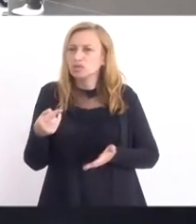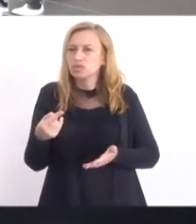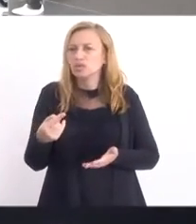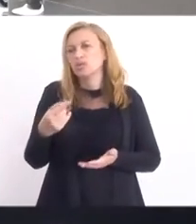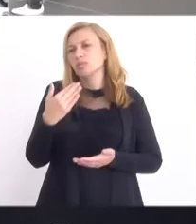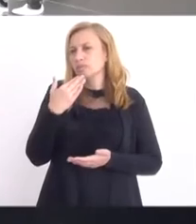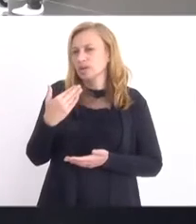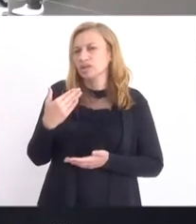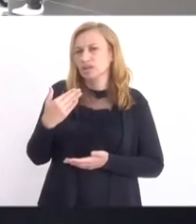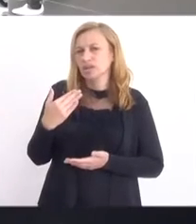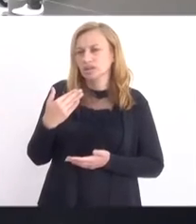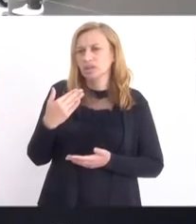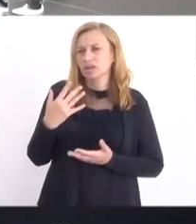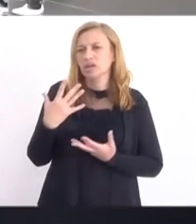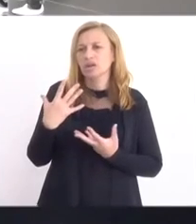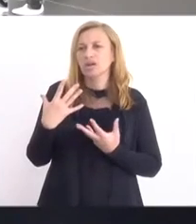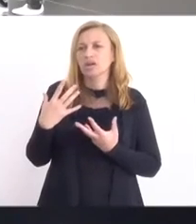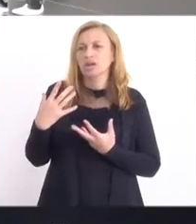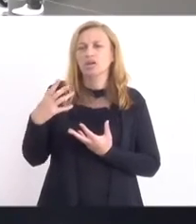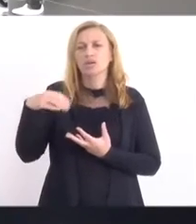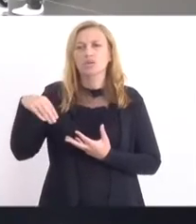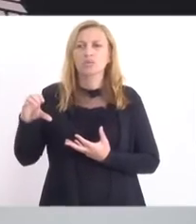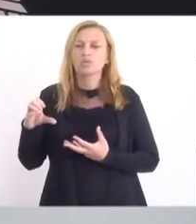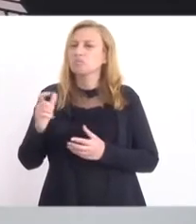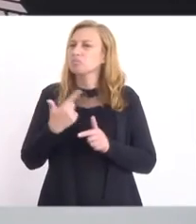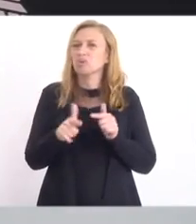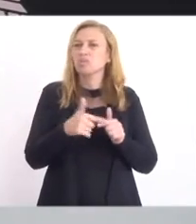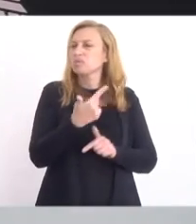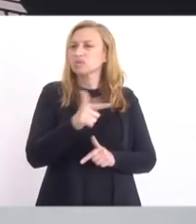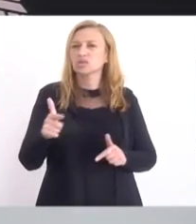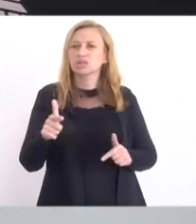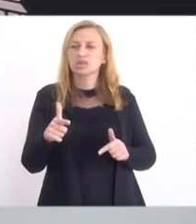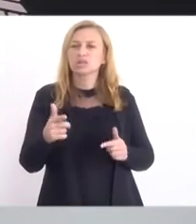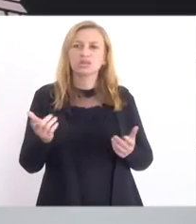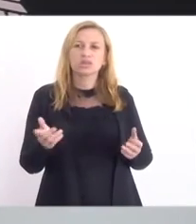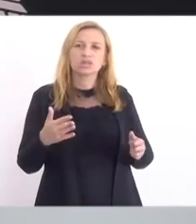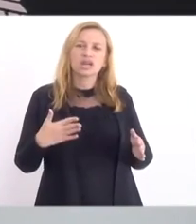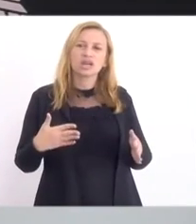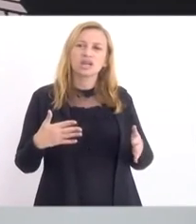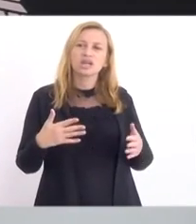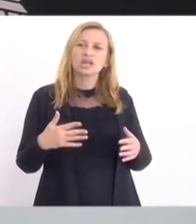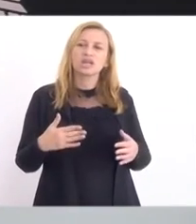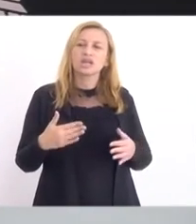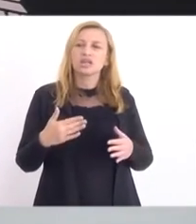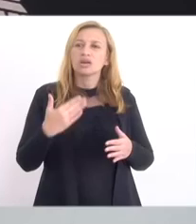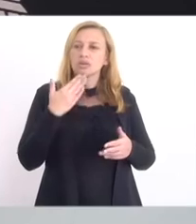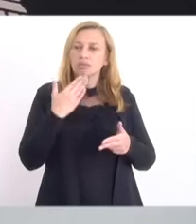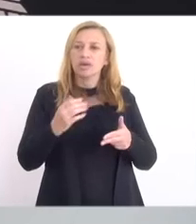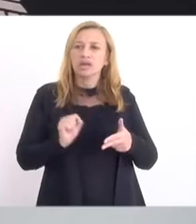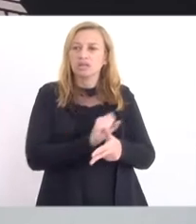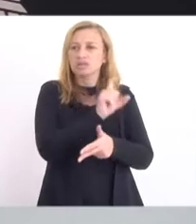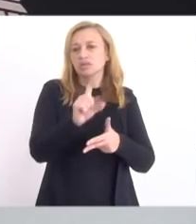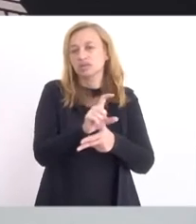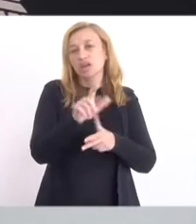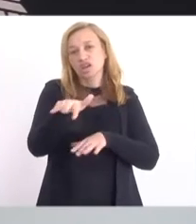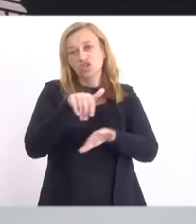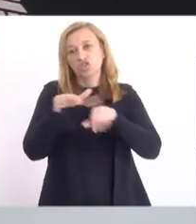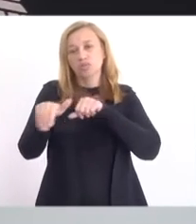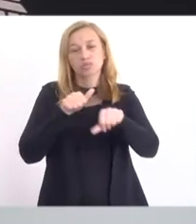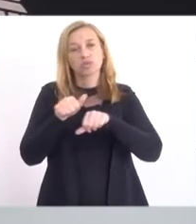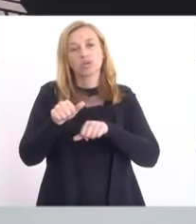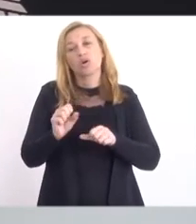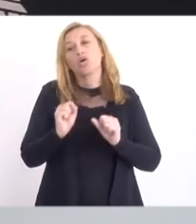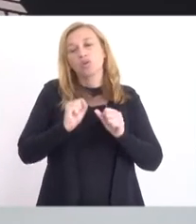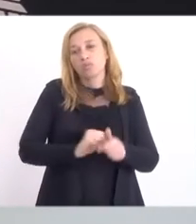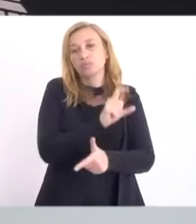palavra ao Mink e faria, porque... Não, não há problema, porque ele não está invadindo competência, porque ele autoriza o Poder Executivo a chamar. A chamar. O Poder